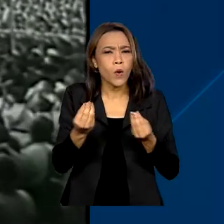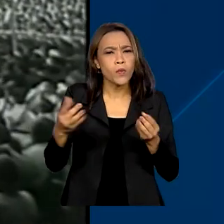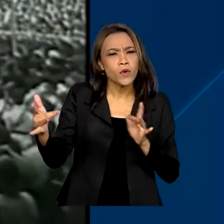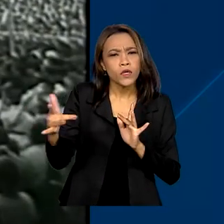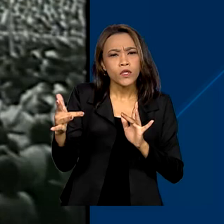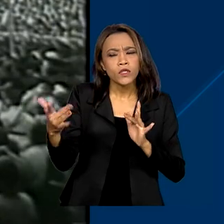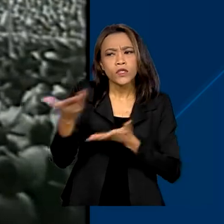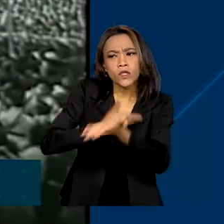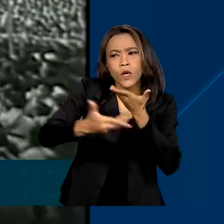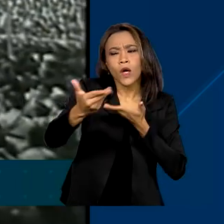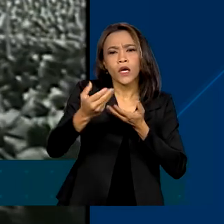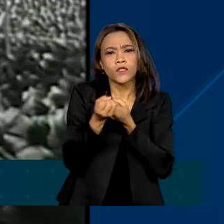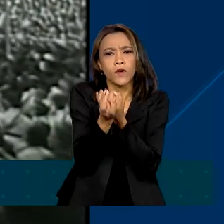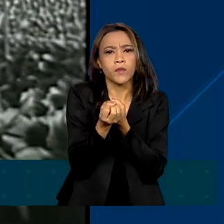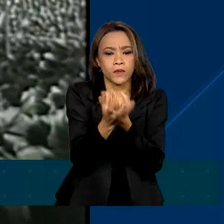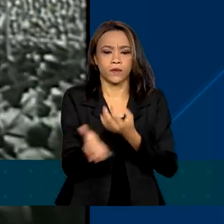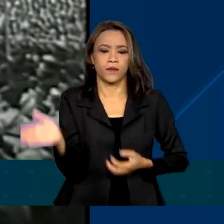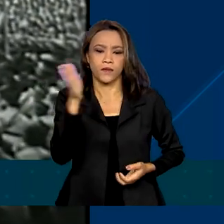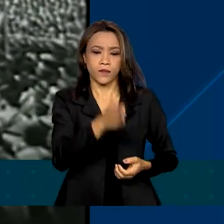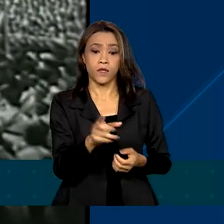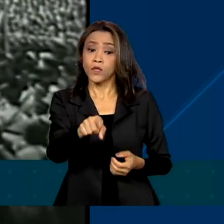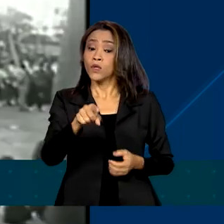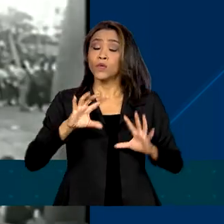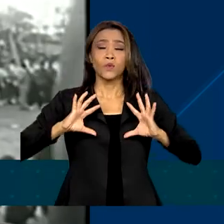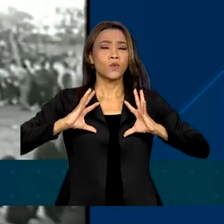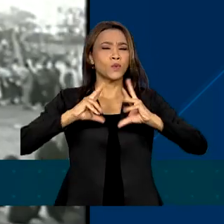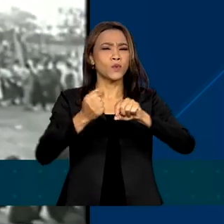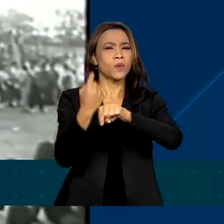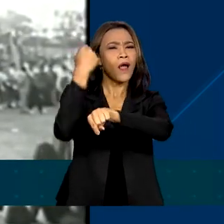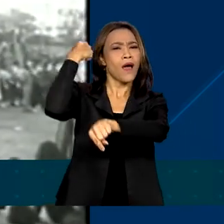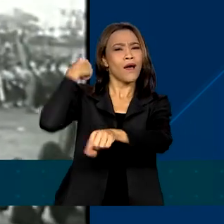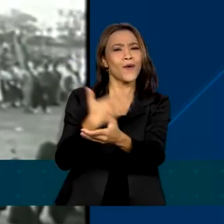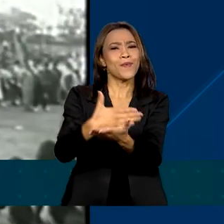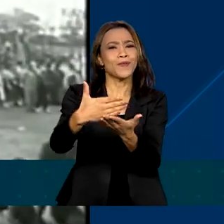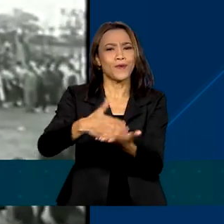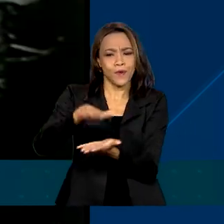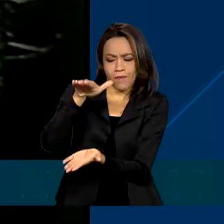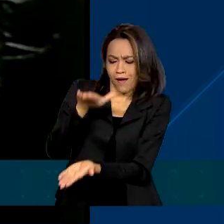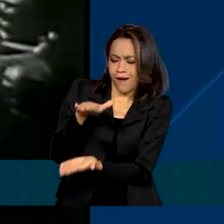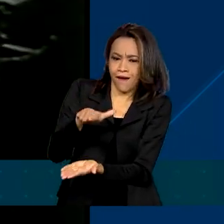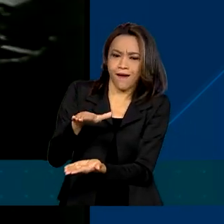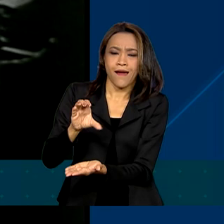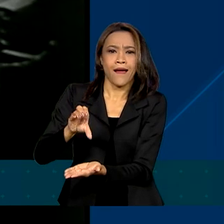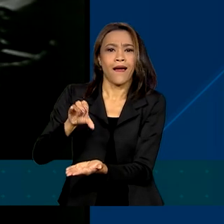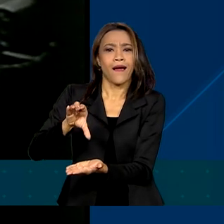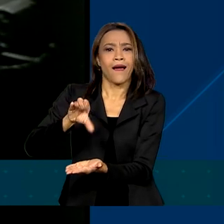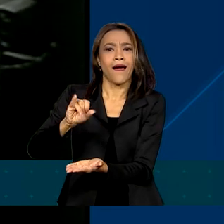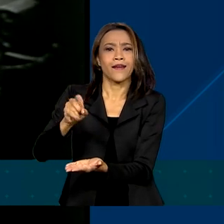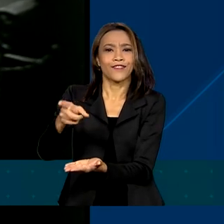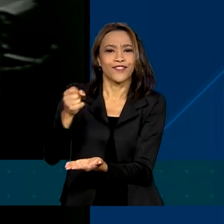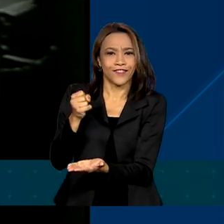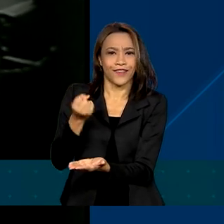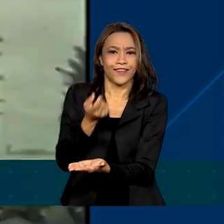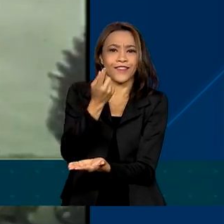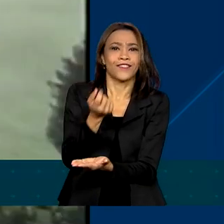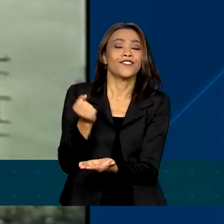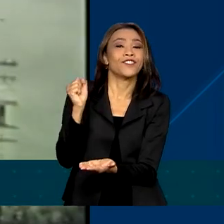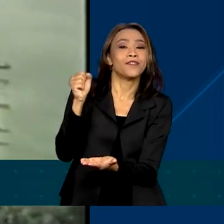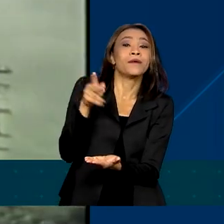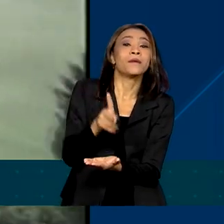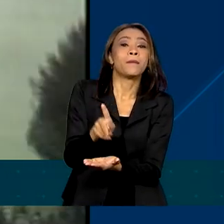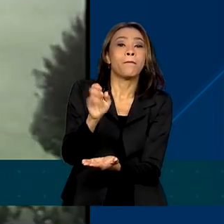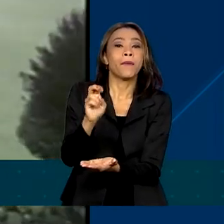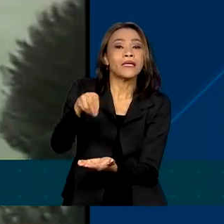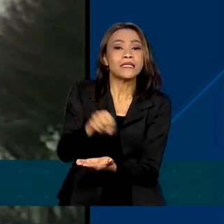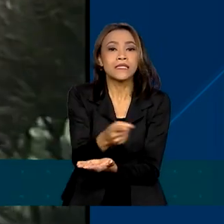Tudo começou com as Caixas de Aposentadorias e Pensões, CAPES, sistema criado em 1923